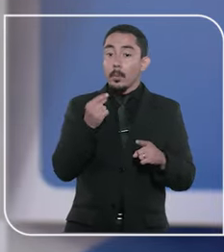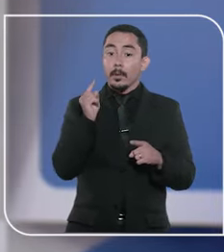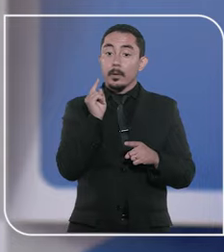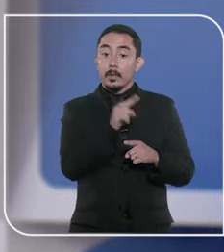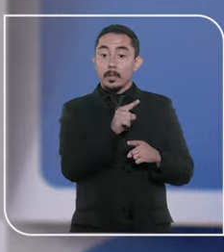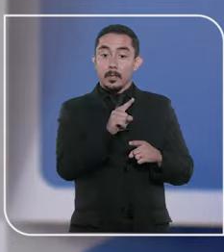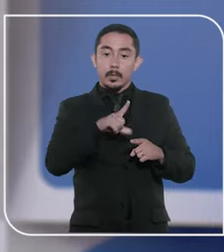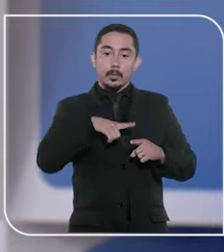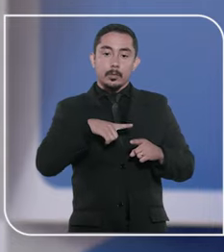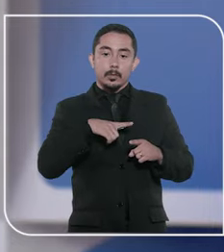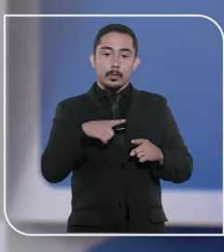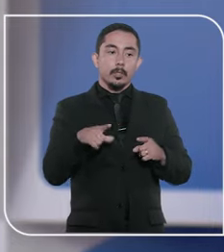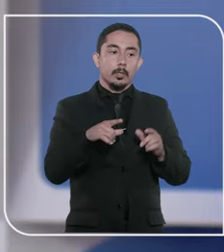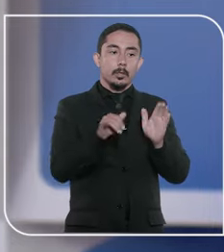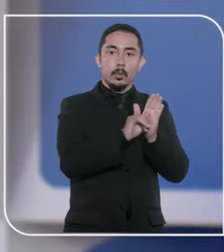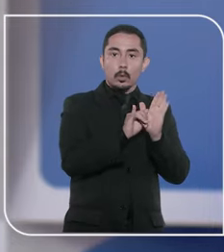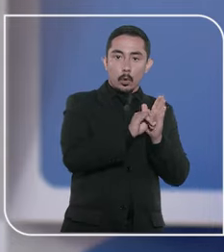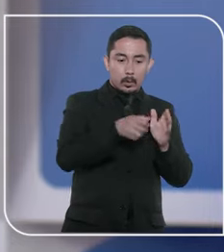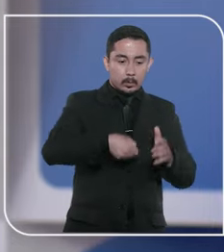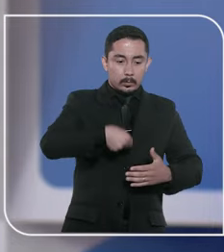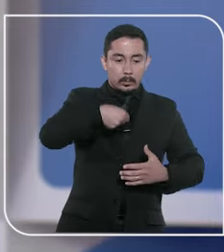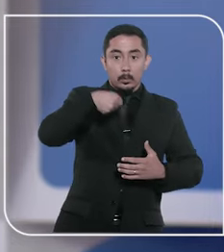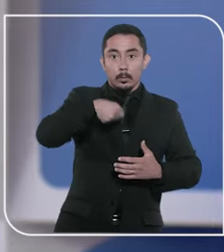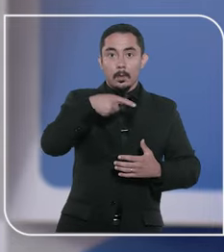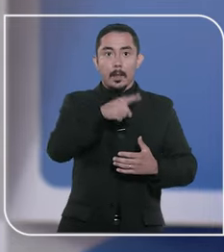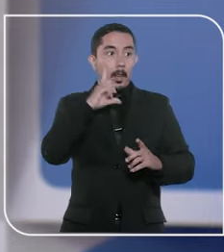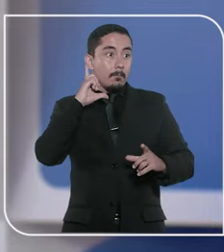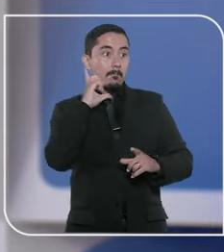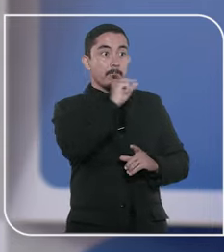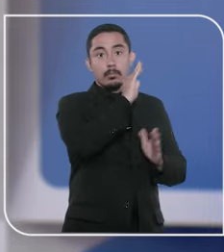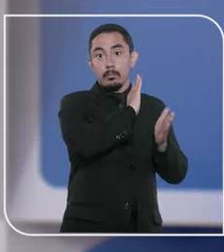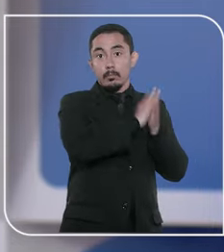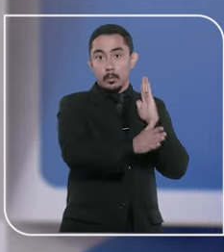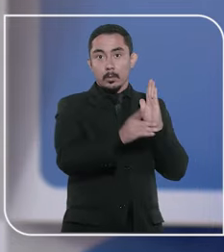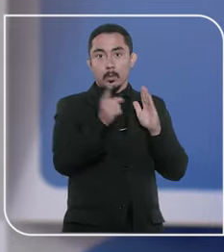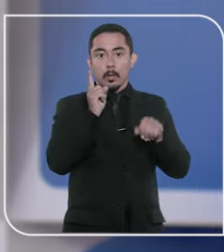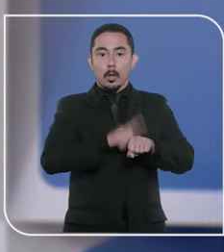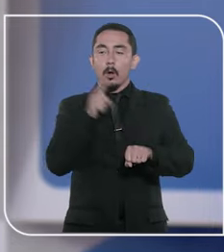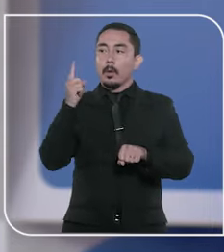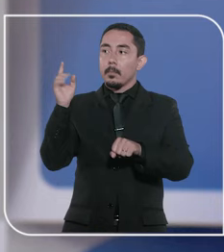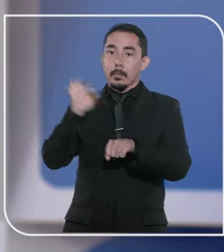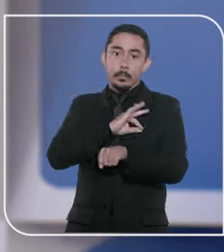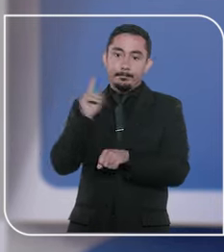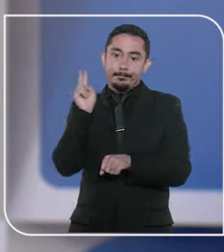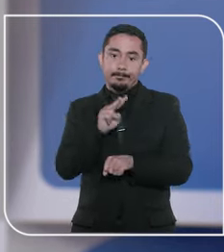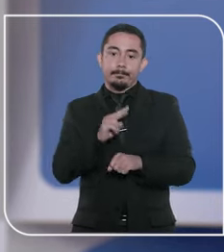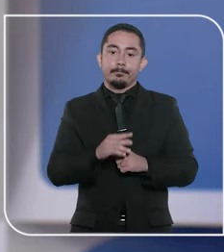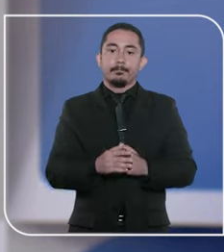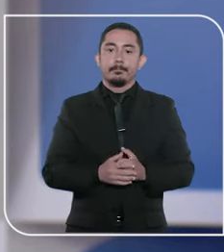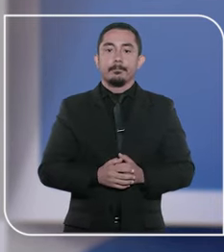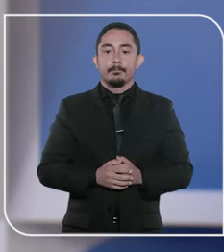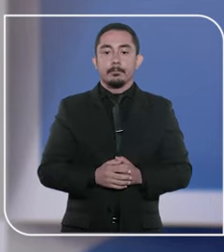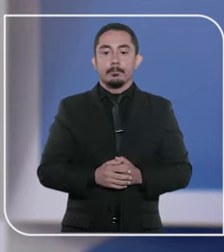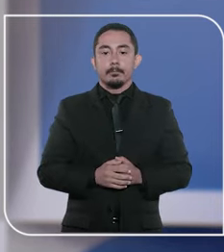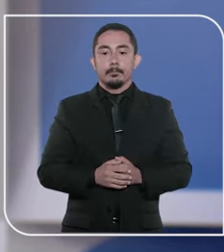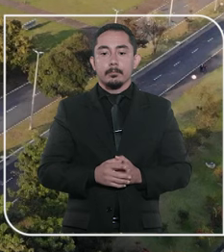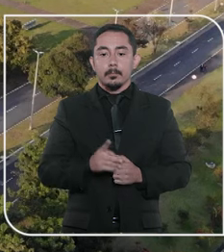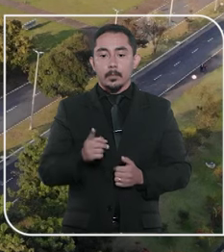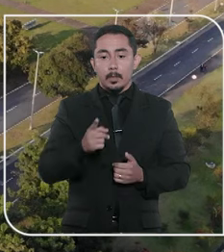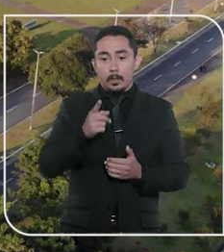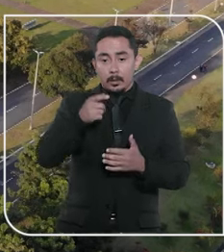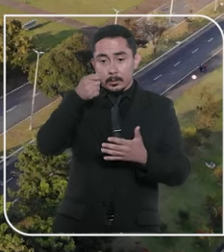para a suspeita porque o homem que estava com entorpecentes em uma sacola tentou fugir ao ver os policiais.